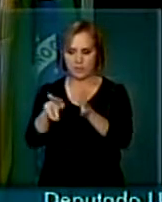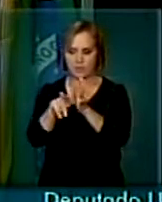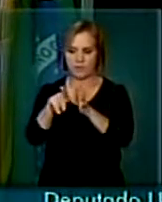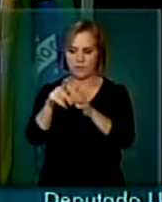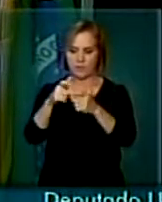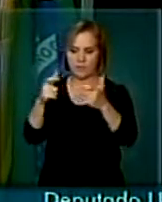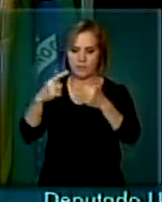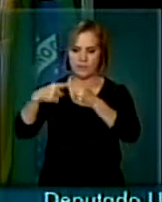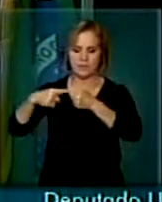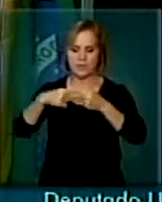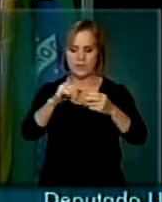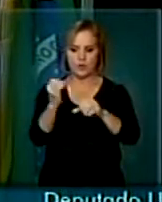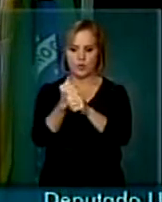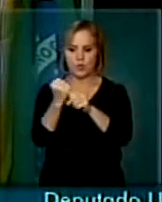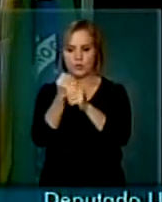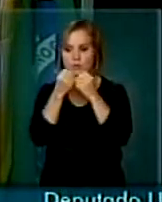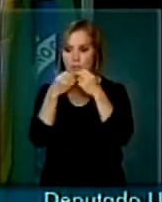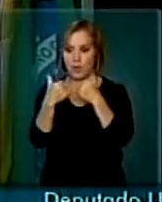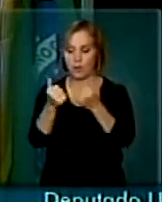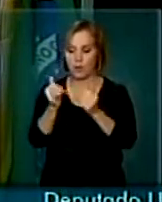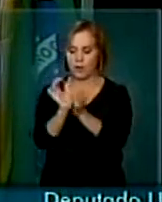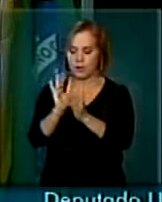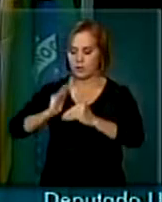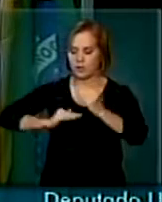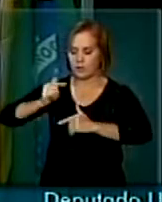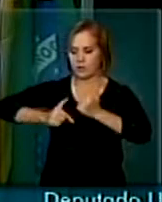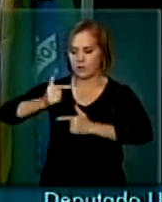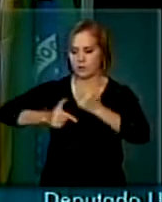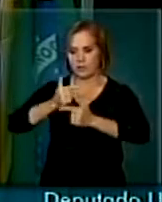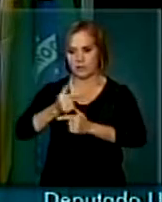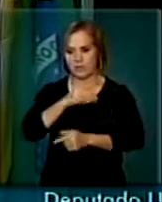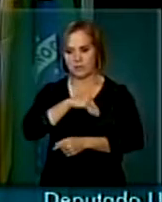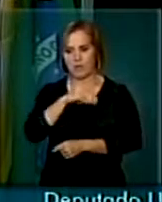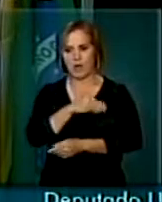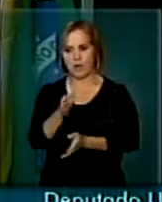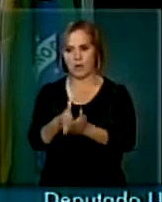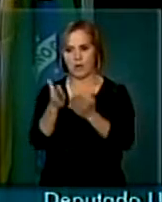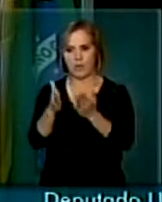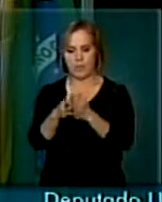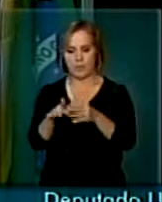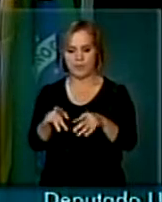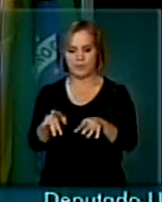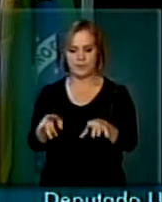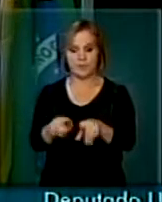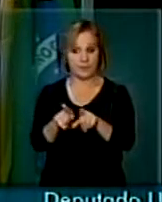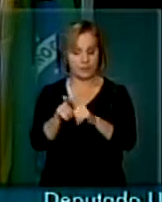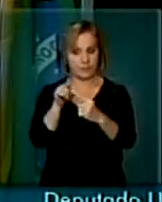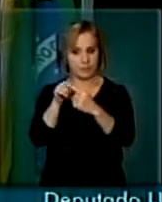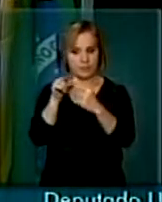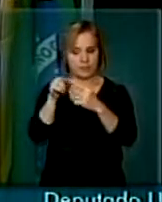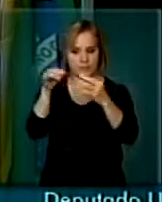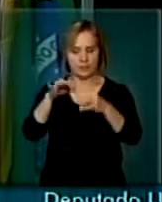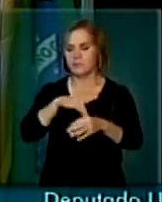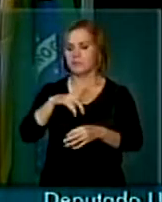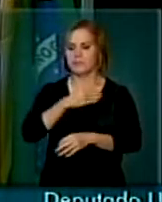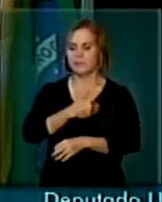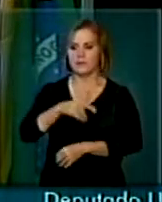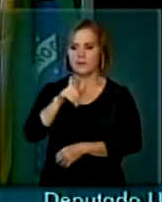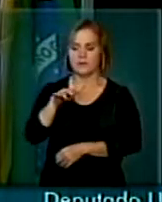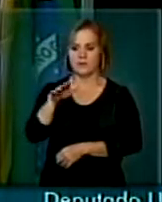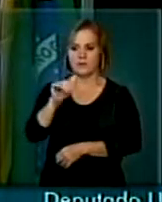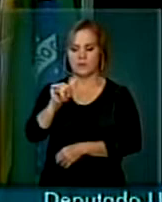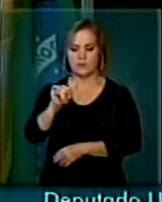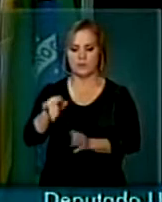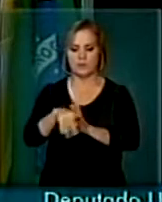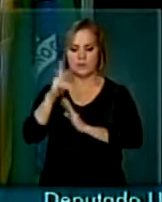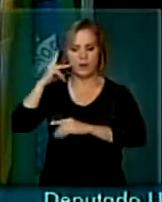econômicas e dignas para as classes trabalhadoras de baixa e média renda. O foco dado pelo governo Lula, a sua